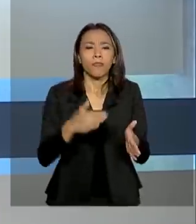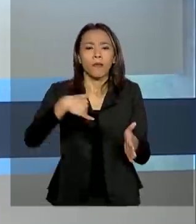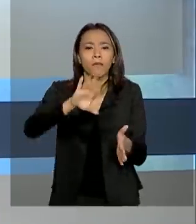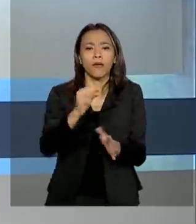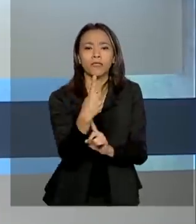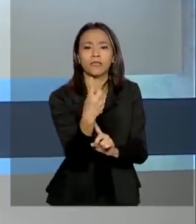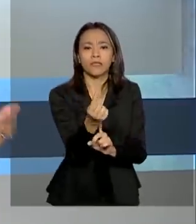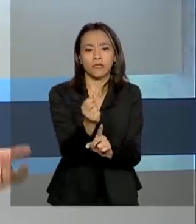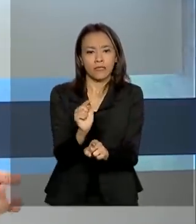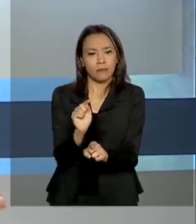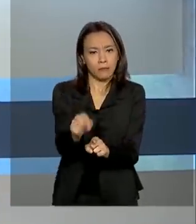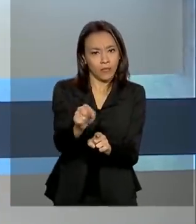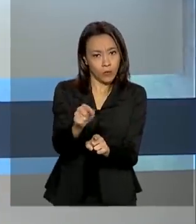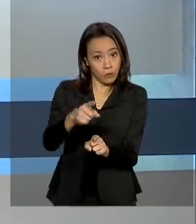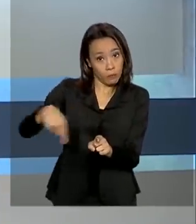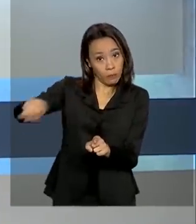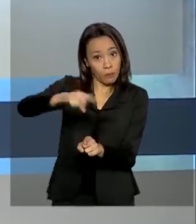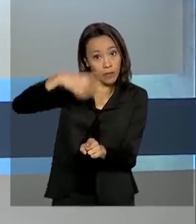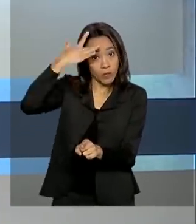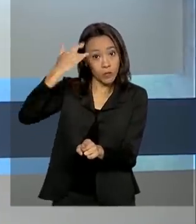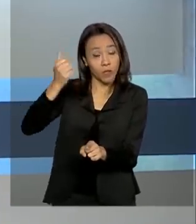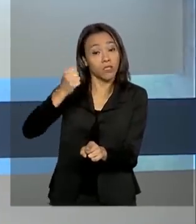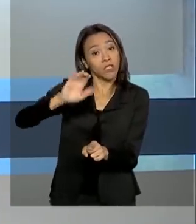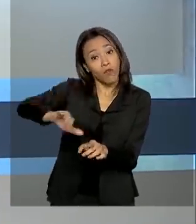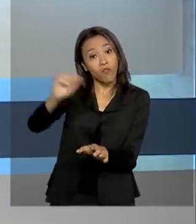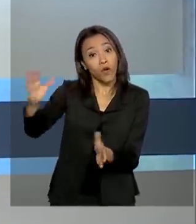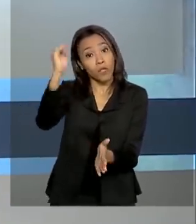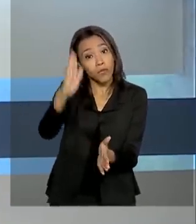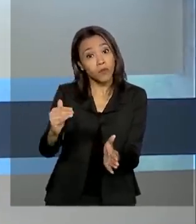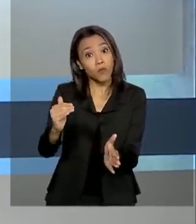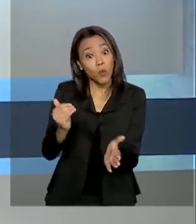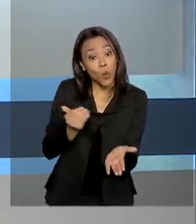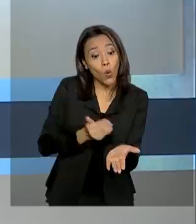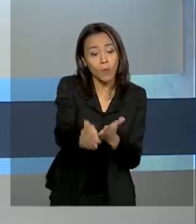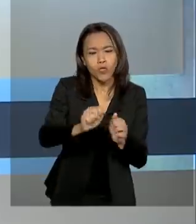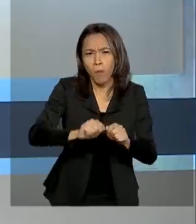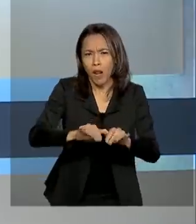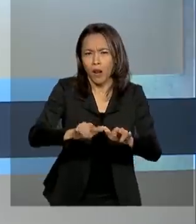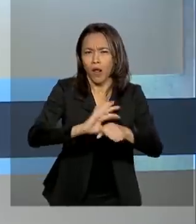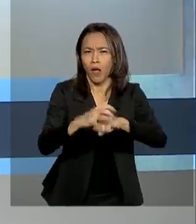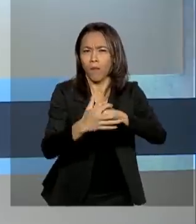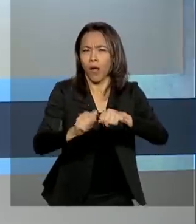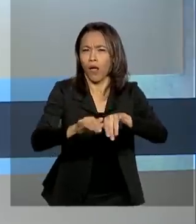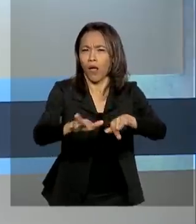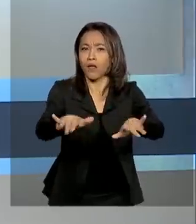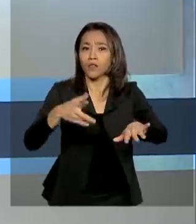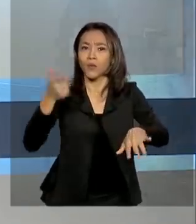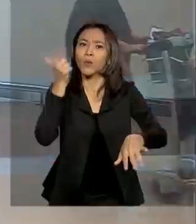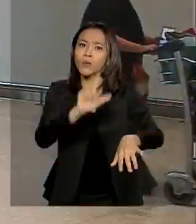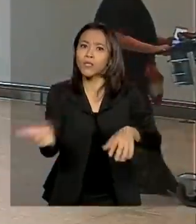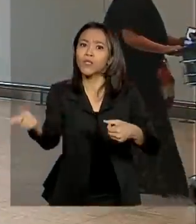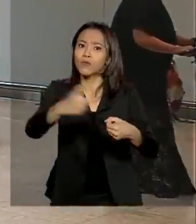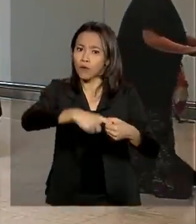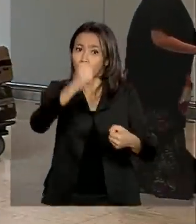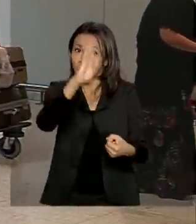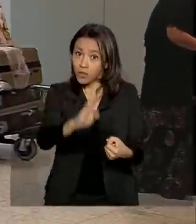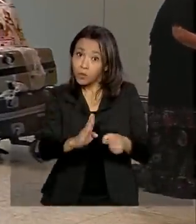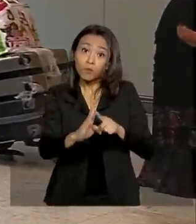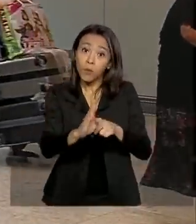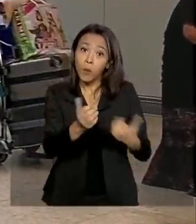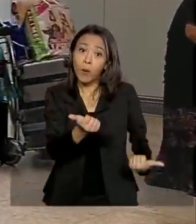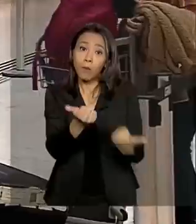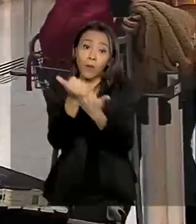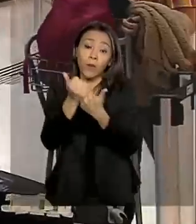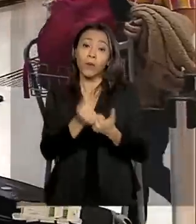brasileiros que estavam no exterior quando começou a pandemia de Covid-19 já conseguiram retornar ao Brasil com o apoio do